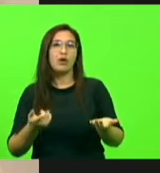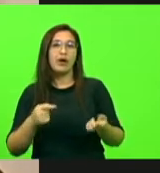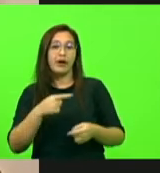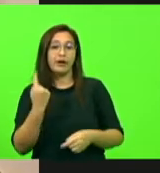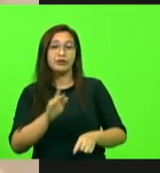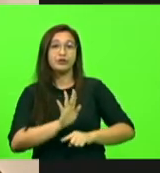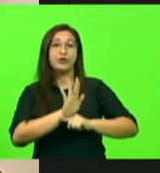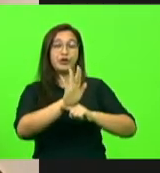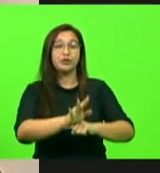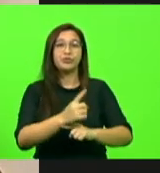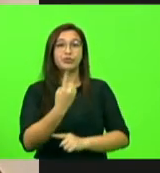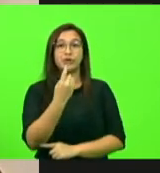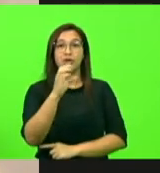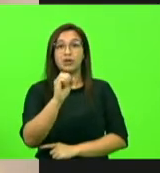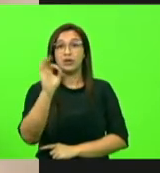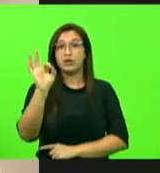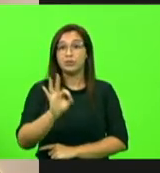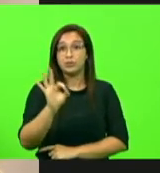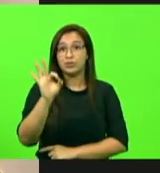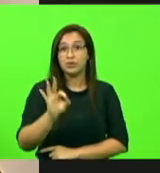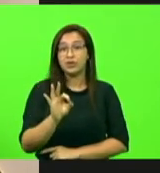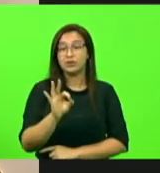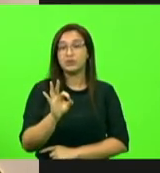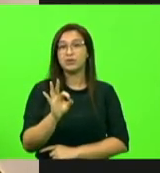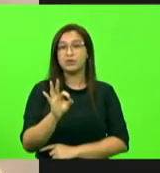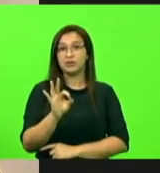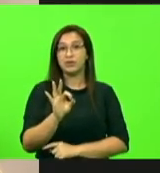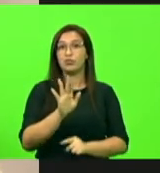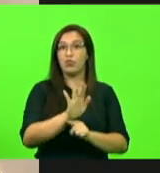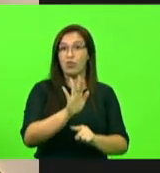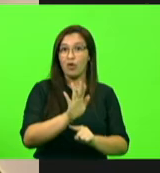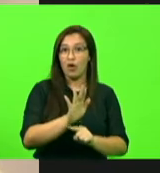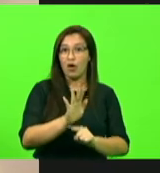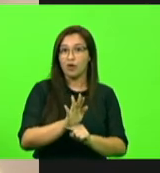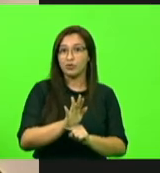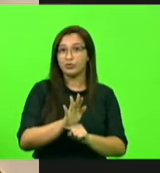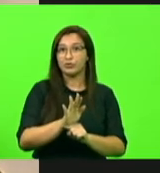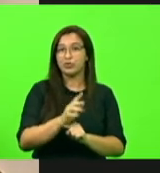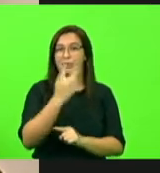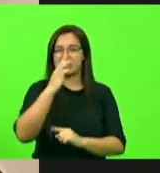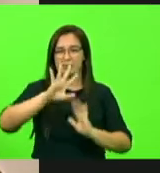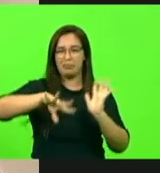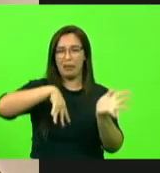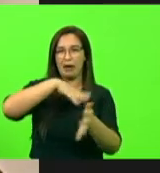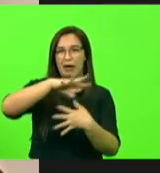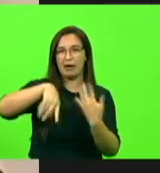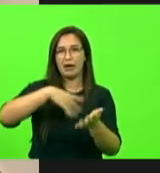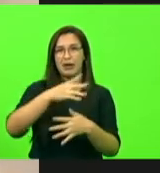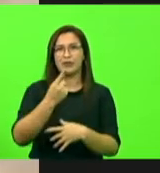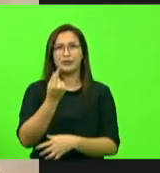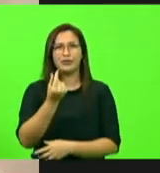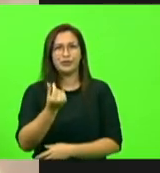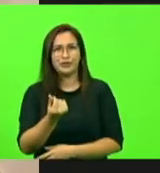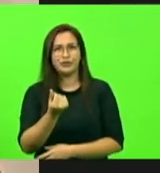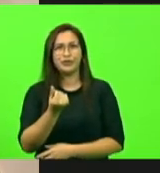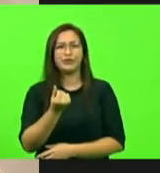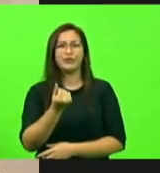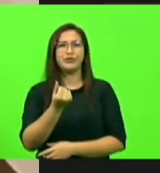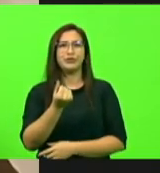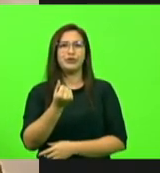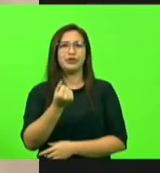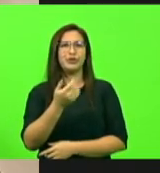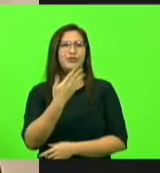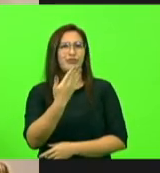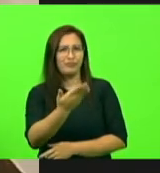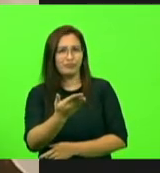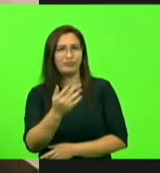10% da festa que você está fazendo com o dinheiro do catarinense, 10% da farra que você está